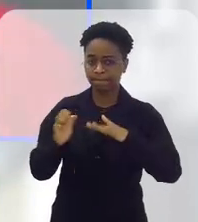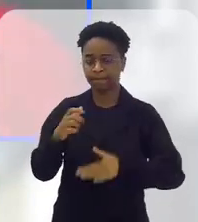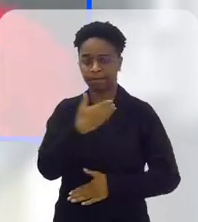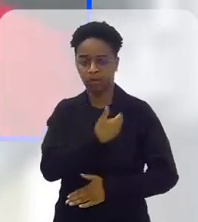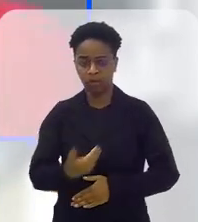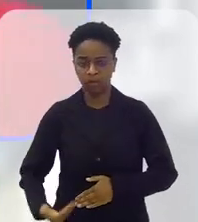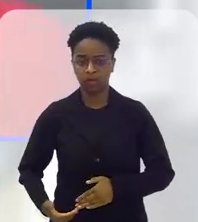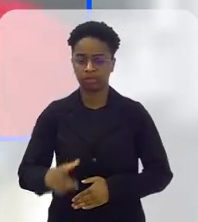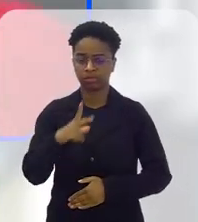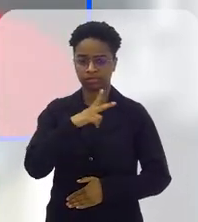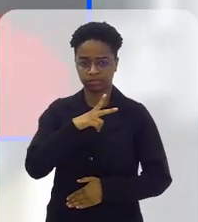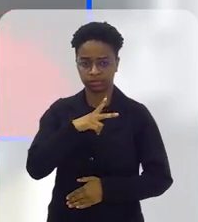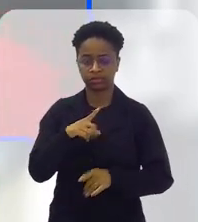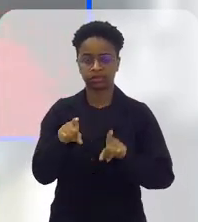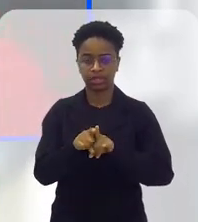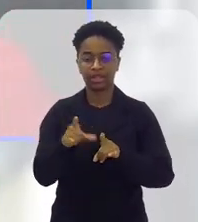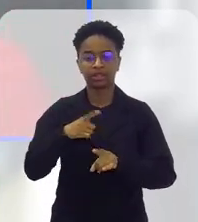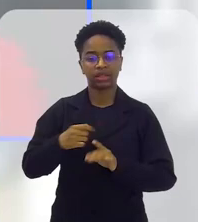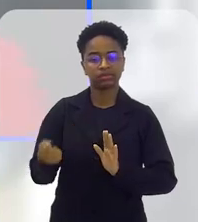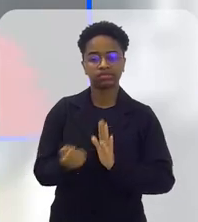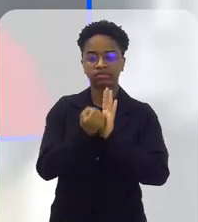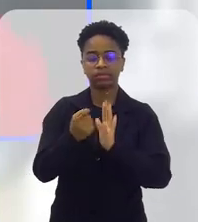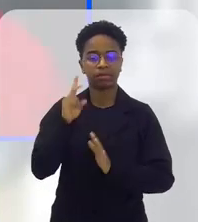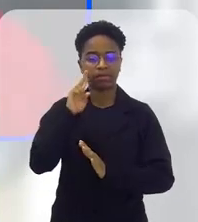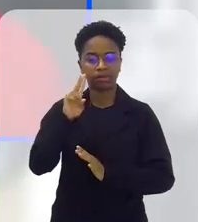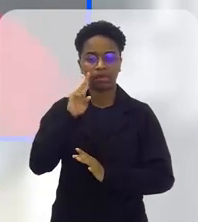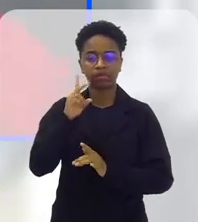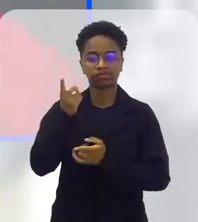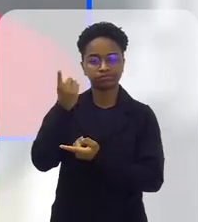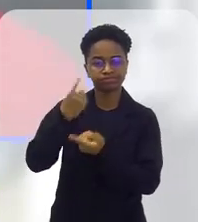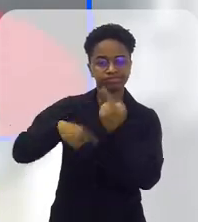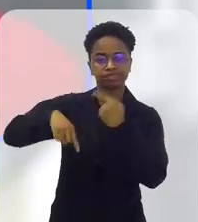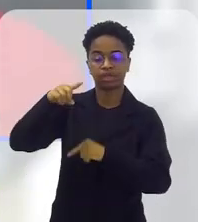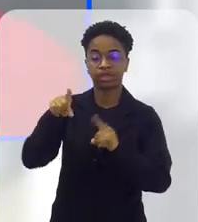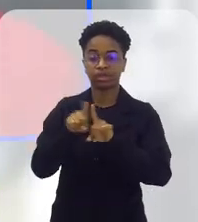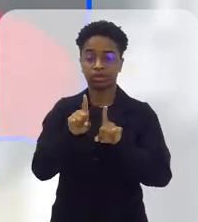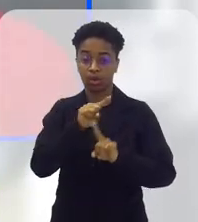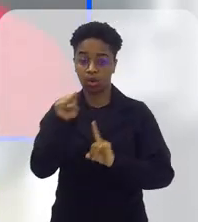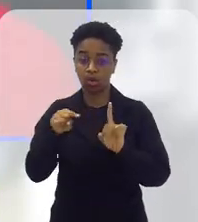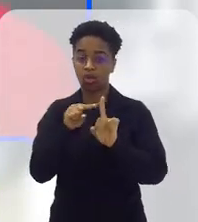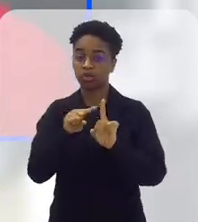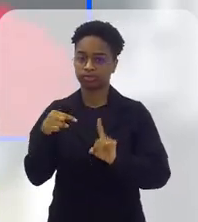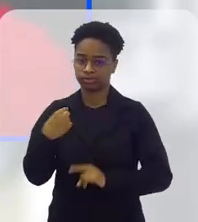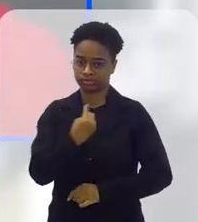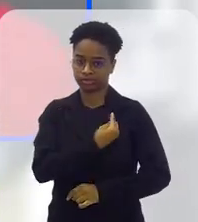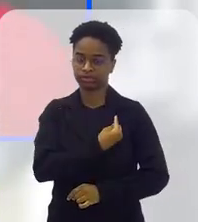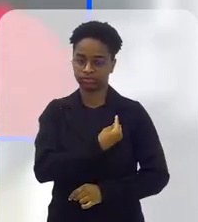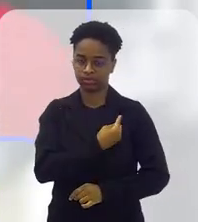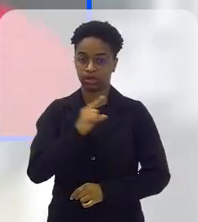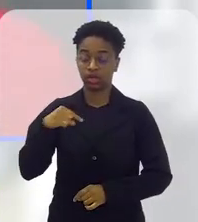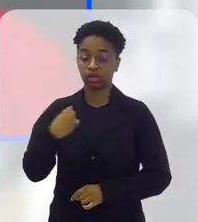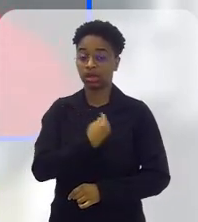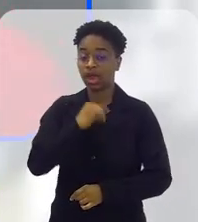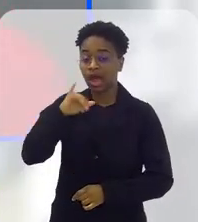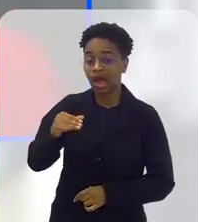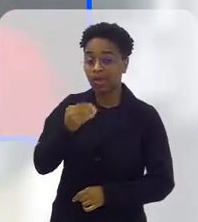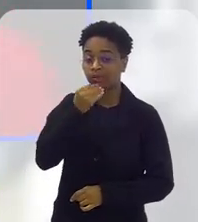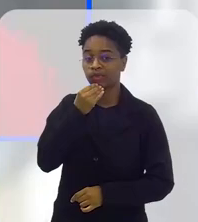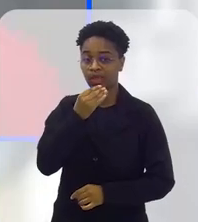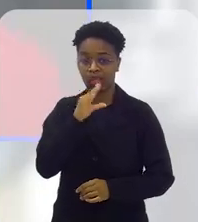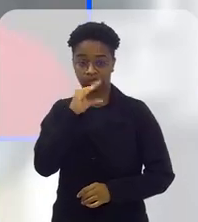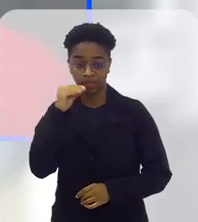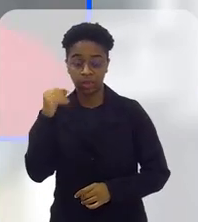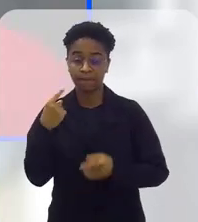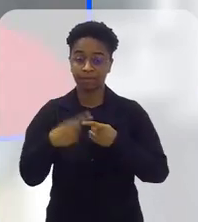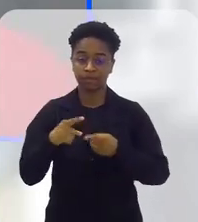empresas públicas, privadas, temos histórias de grandes superações. E é um objetivo nosso, a gente aproveita